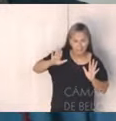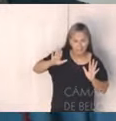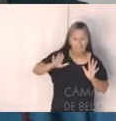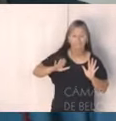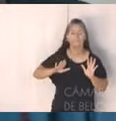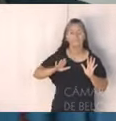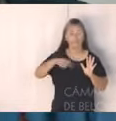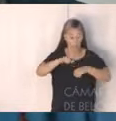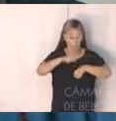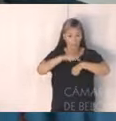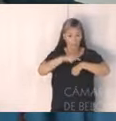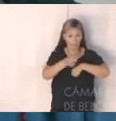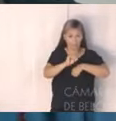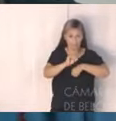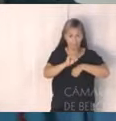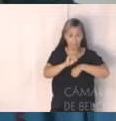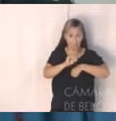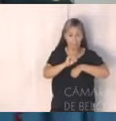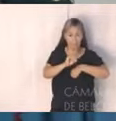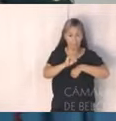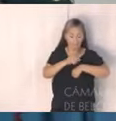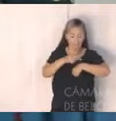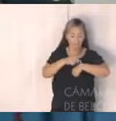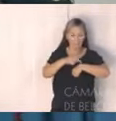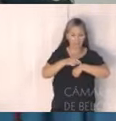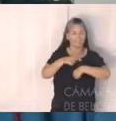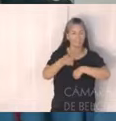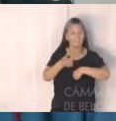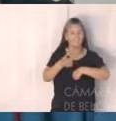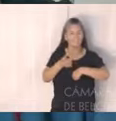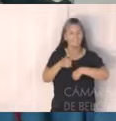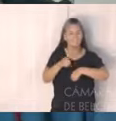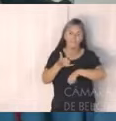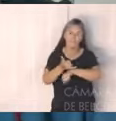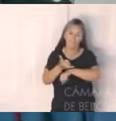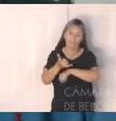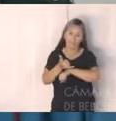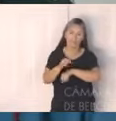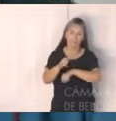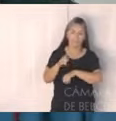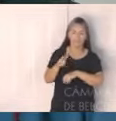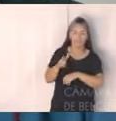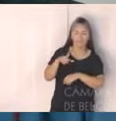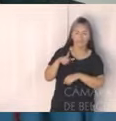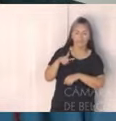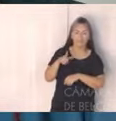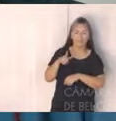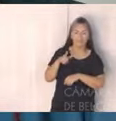Às 10 horas, então, sem a presença, sem quórum regimental, deixamos de abrir